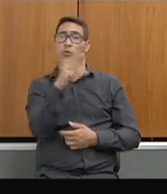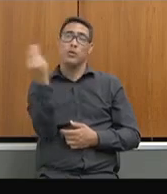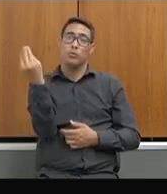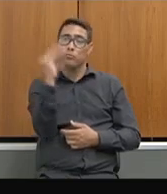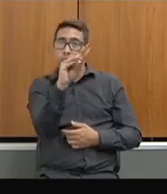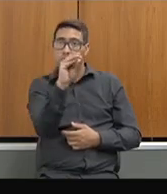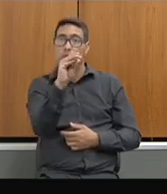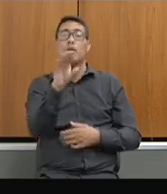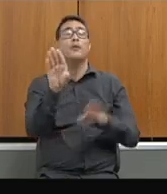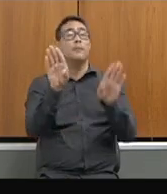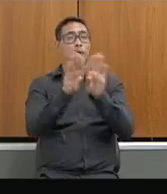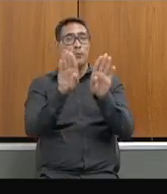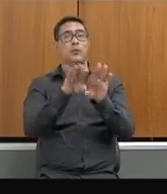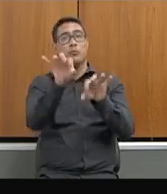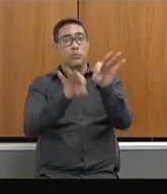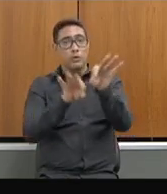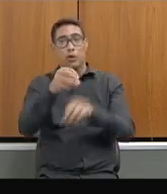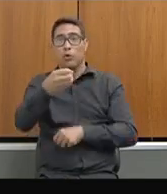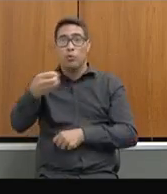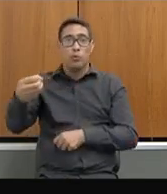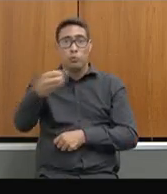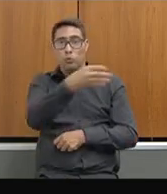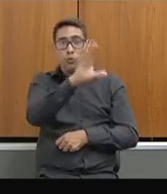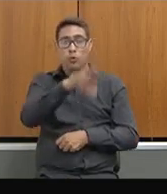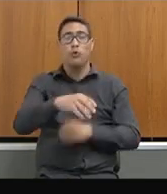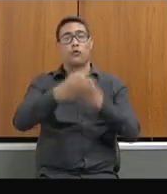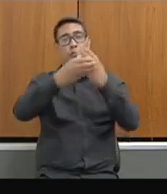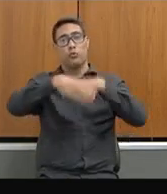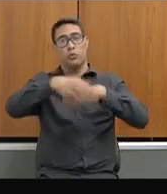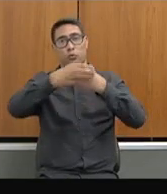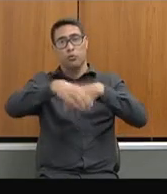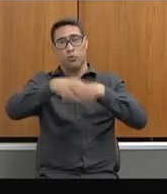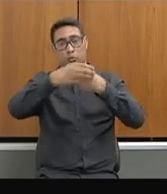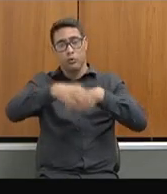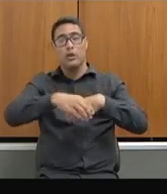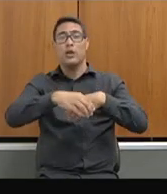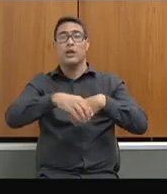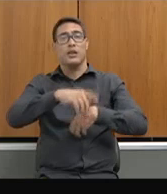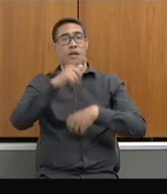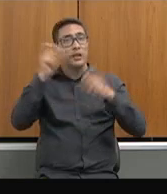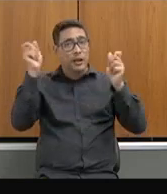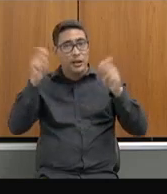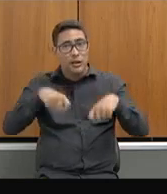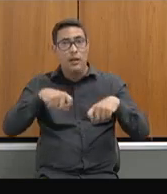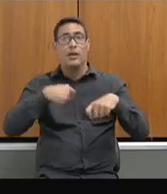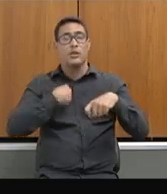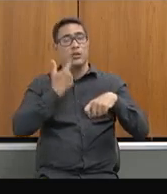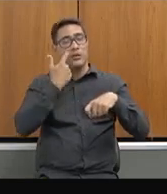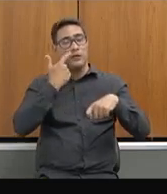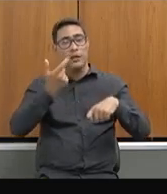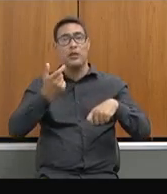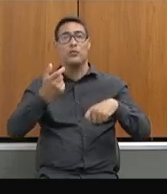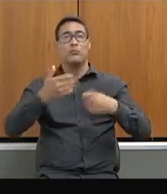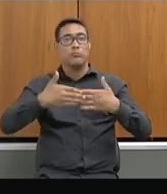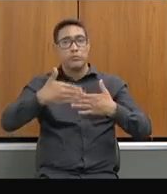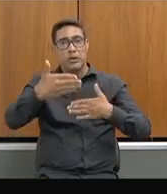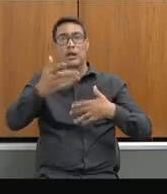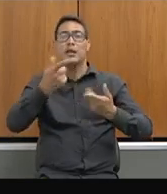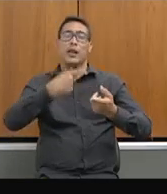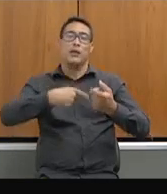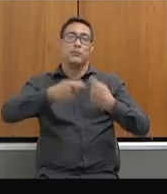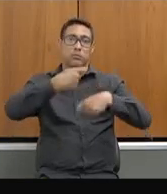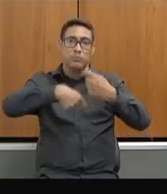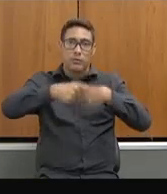Estamos organizando um novo concurso, que, se tudo der certo, e esperamos que dê, devido às questões mesmo da administração,